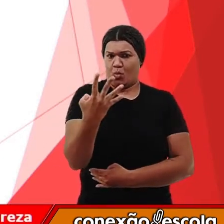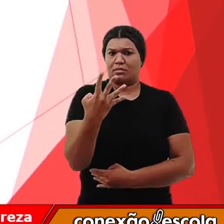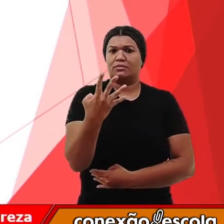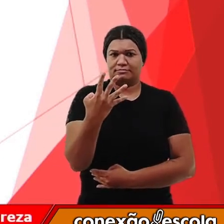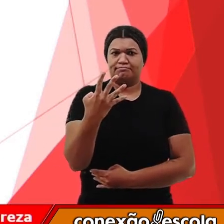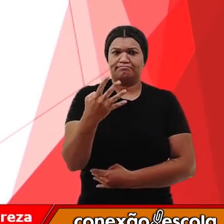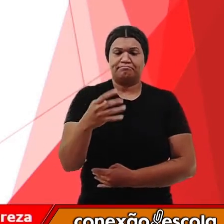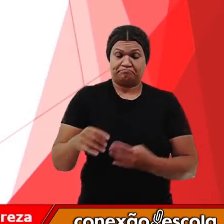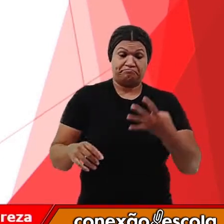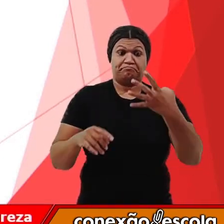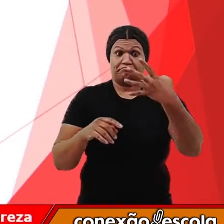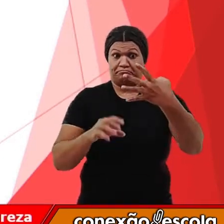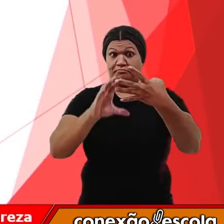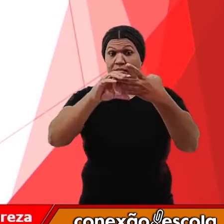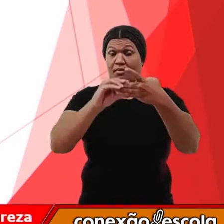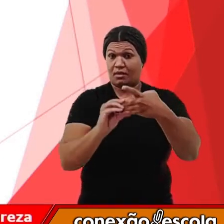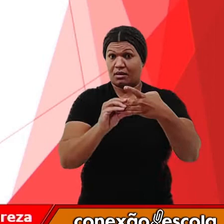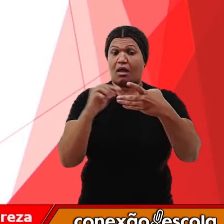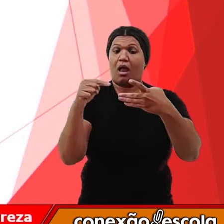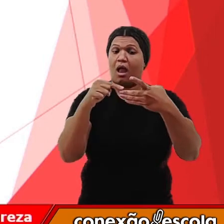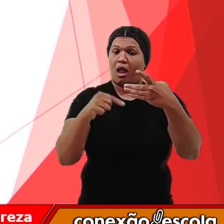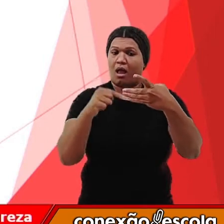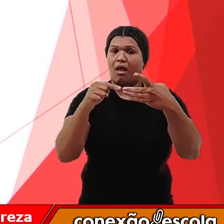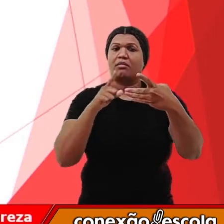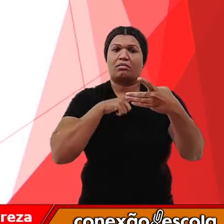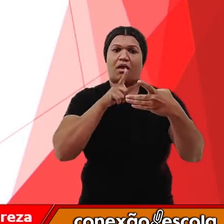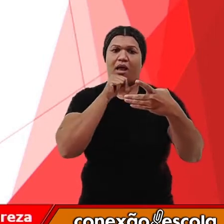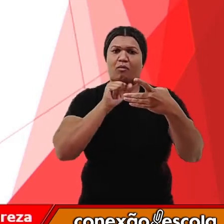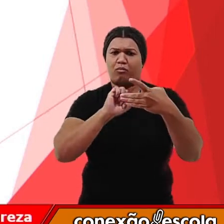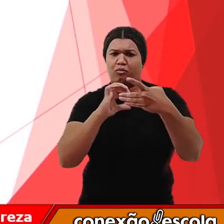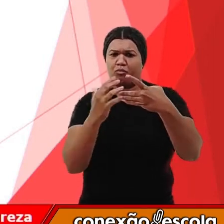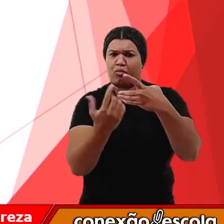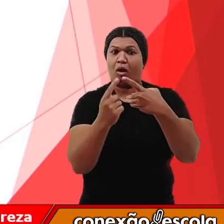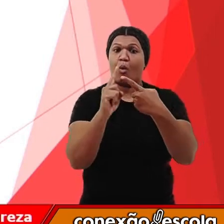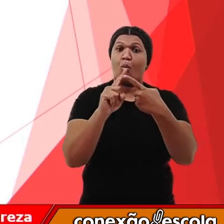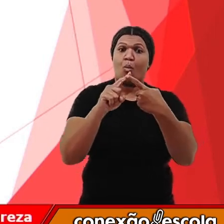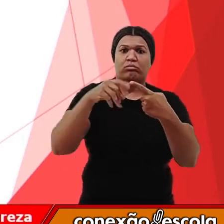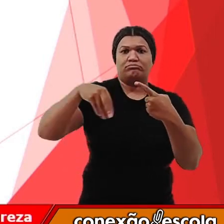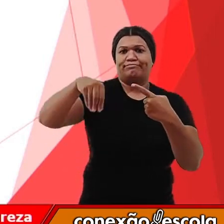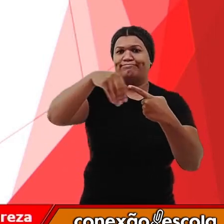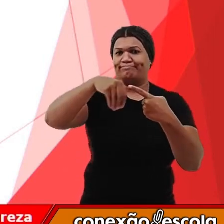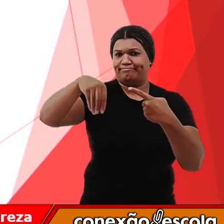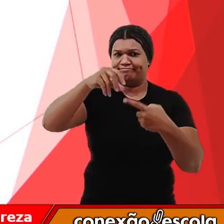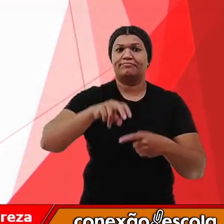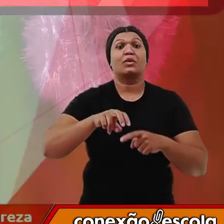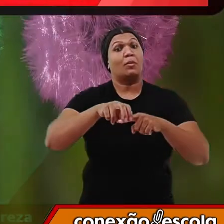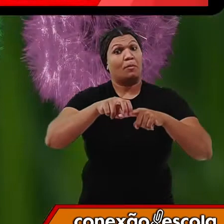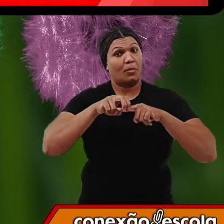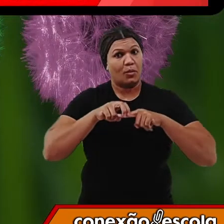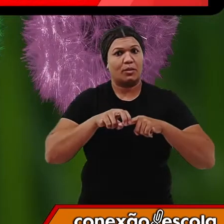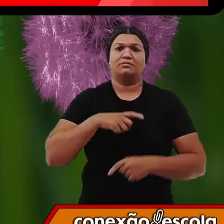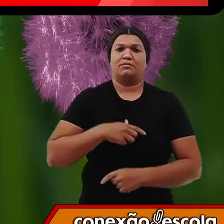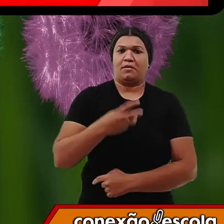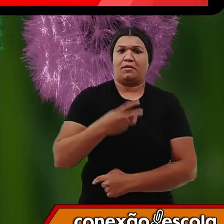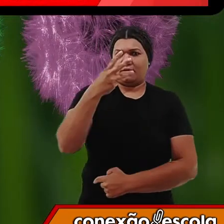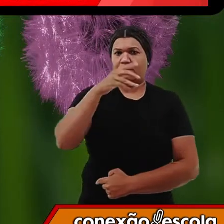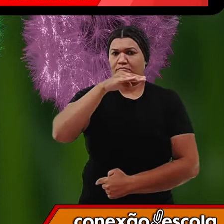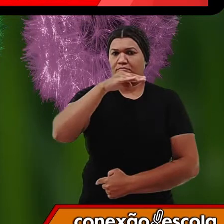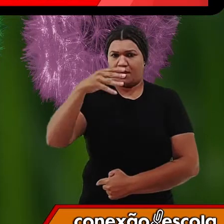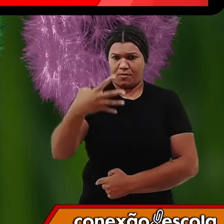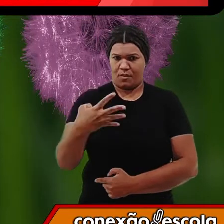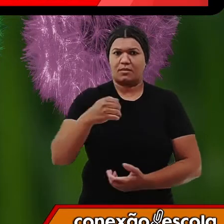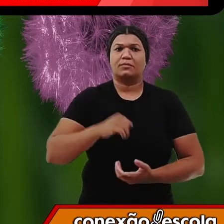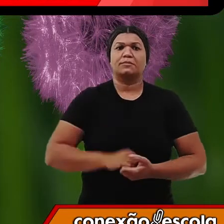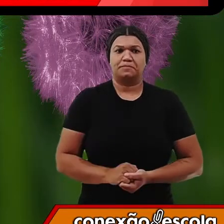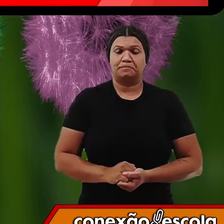3 partes dela será composta por água. Então, por isso que nós temos essa fração, 3 quartos. 3